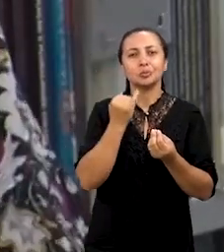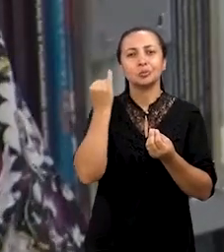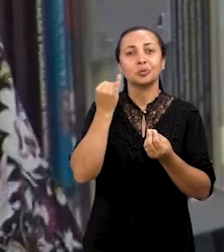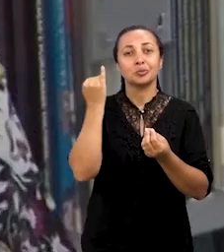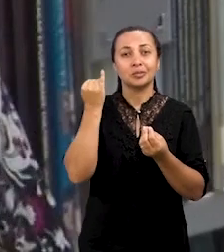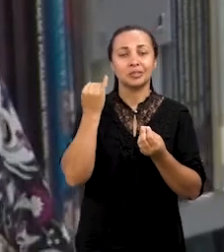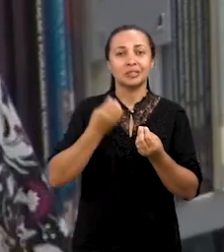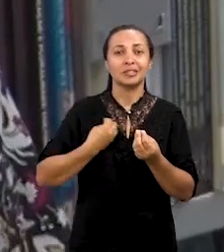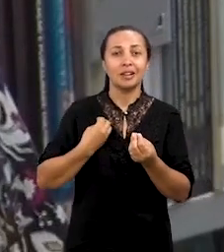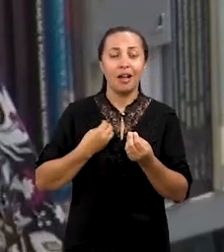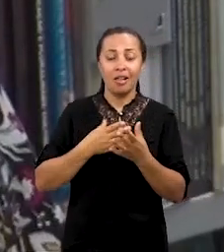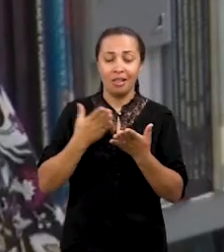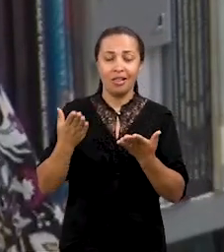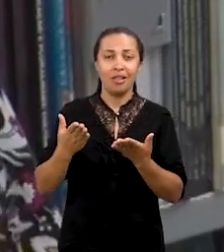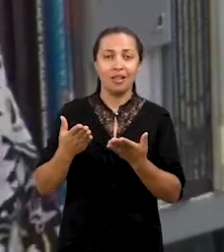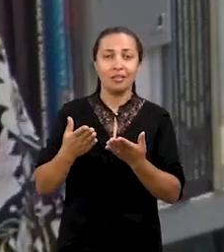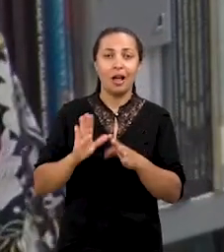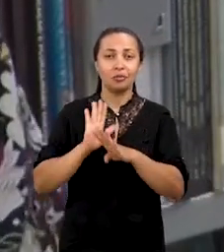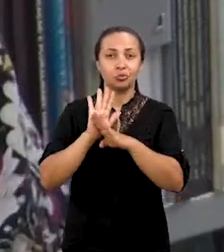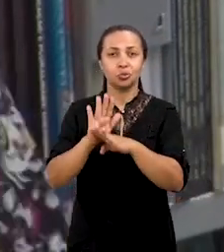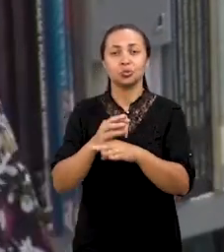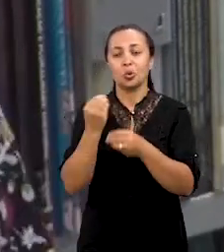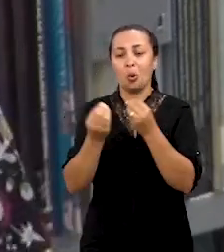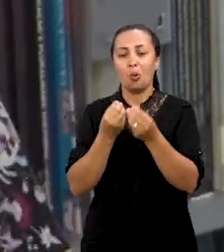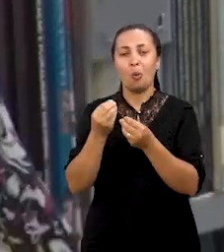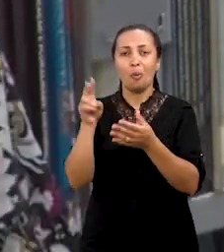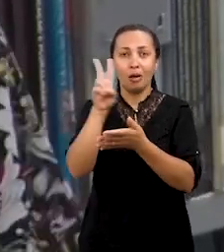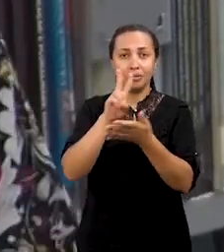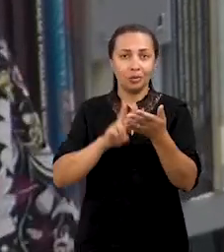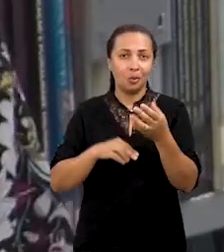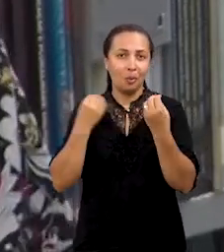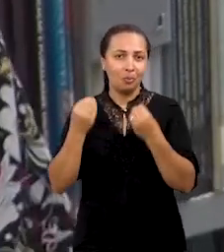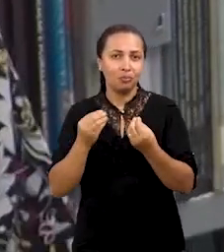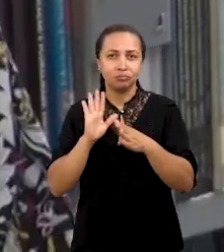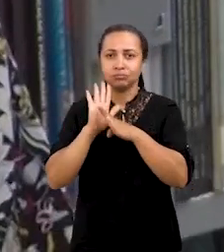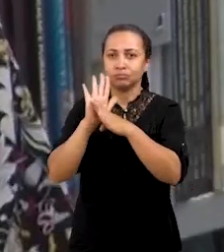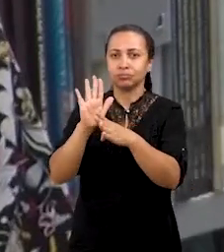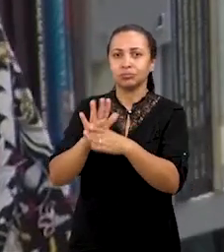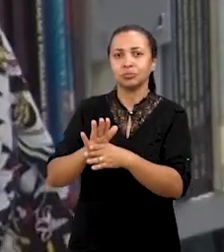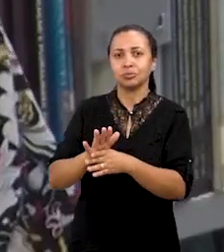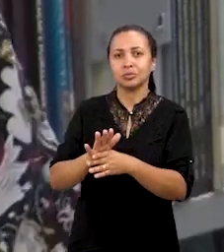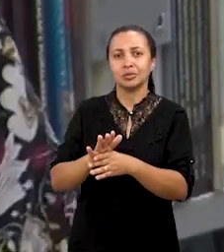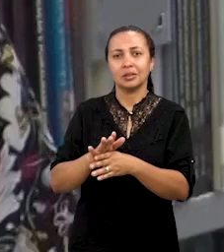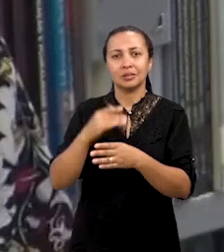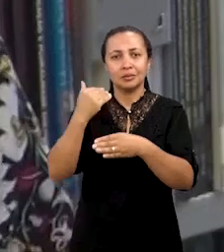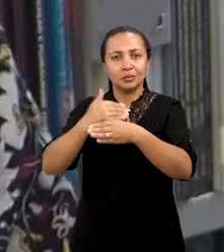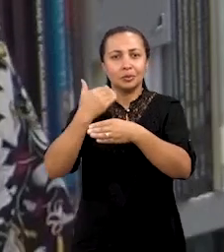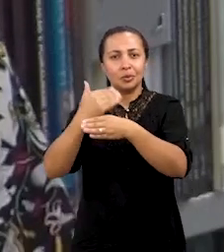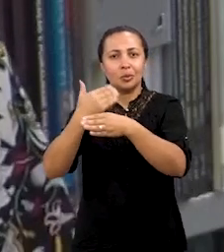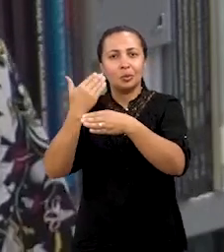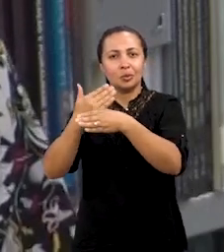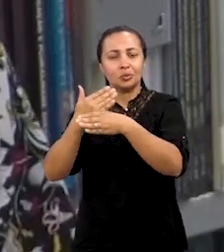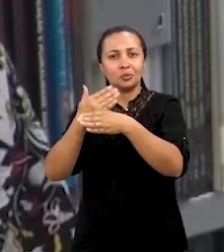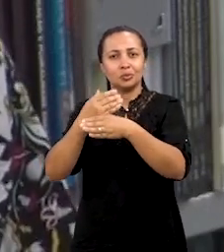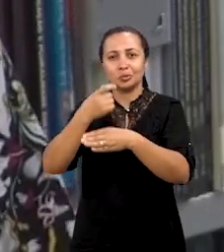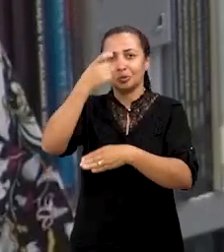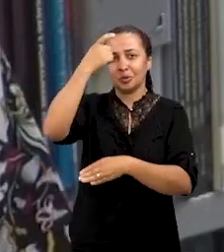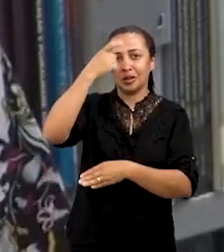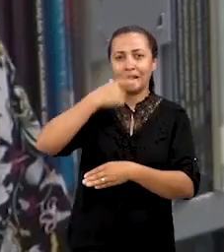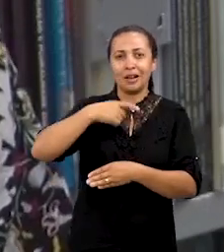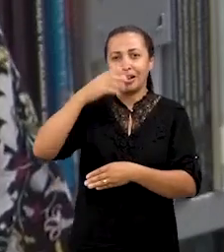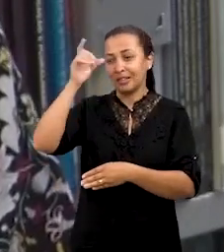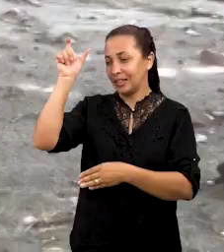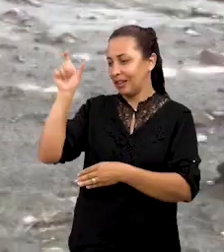levando essa contribuição, mostrando como a literatura pode contribuir na construção da identidade étnico